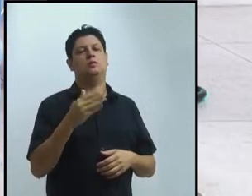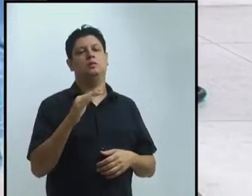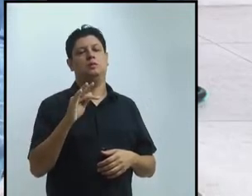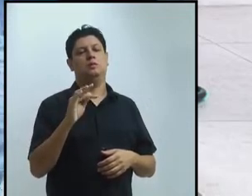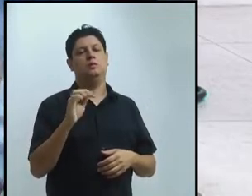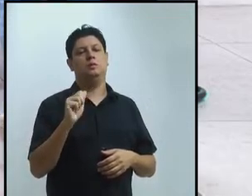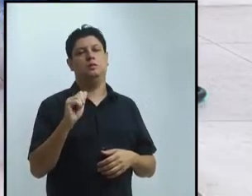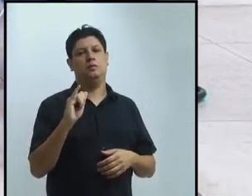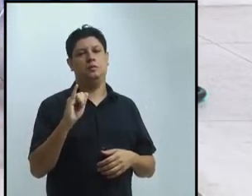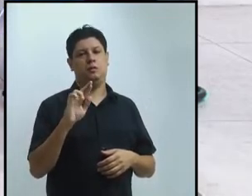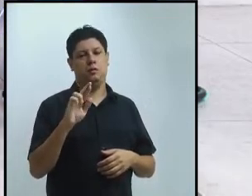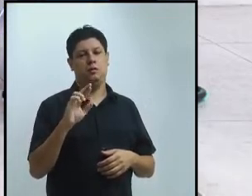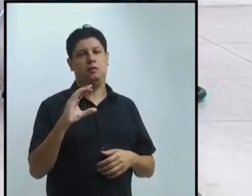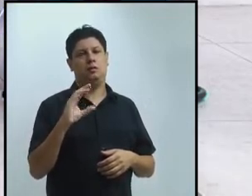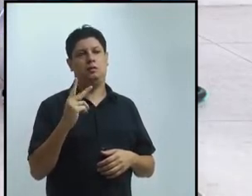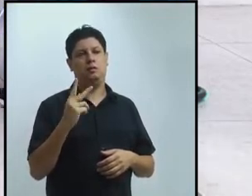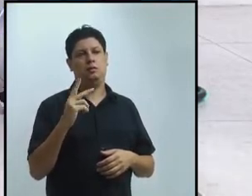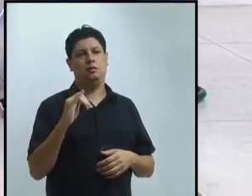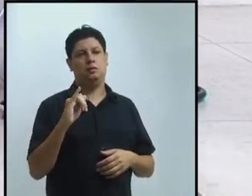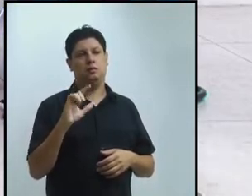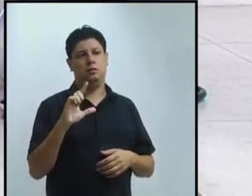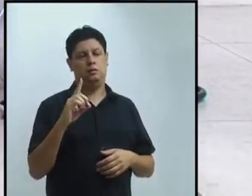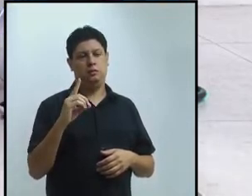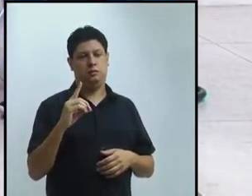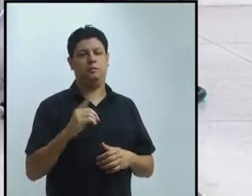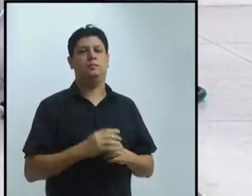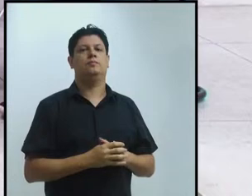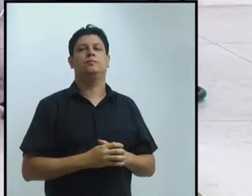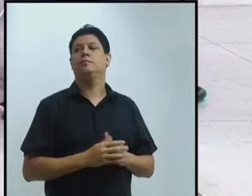Passo, então, a palavra para a nossa mediadora.